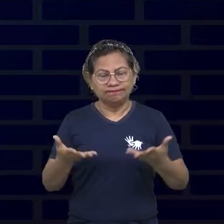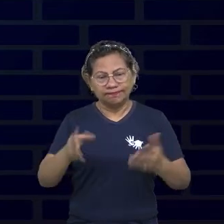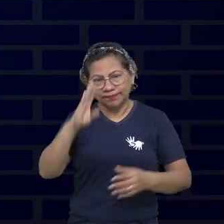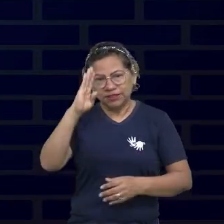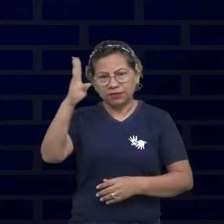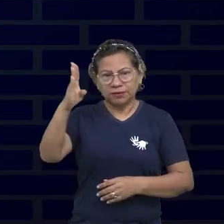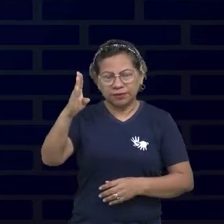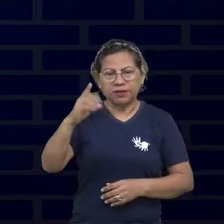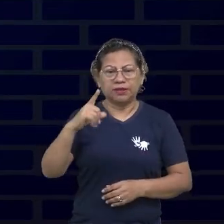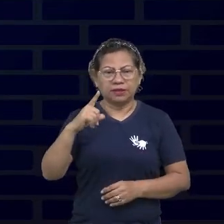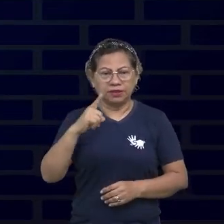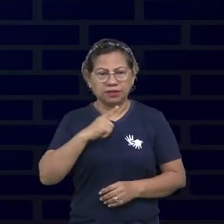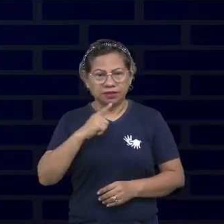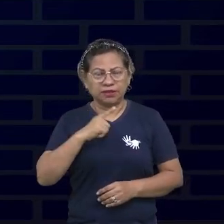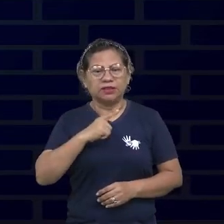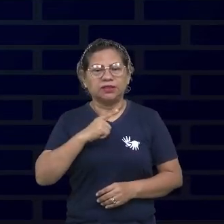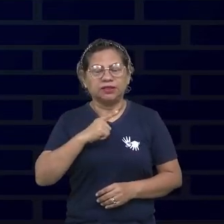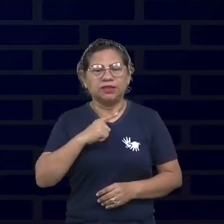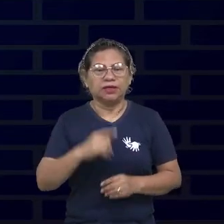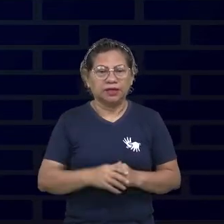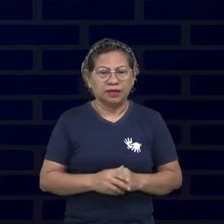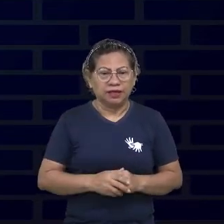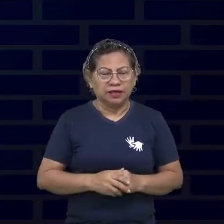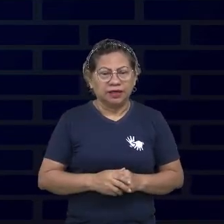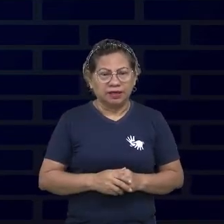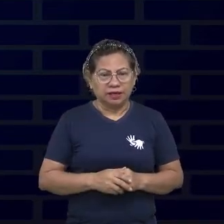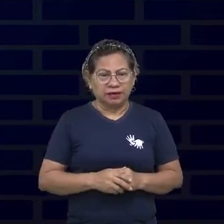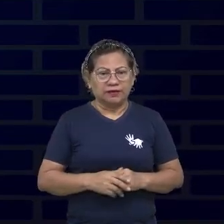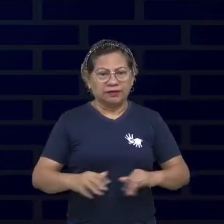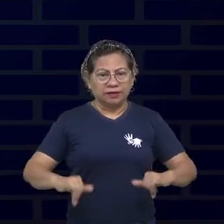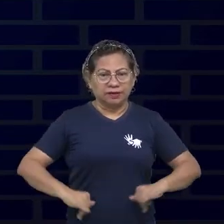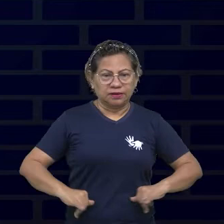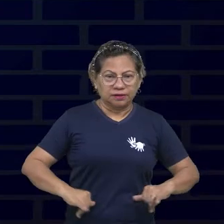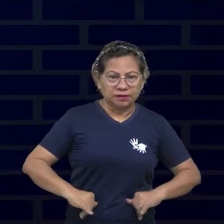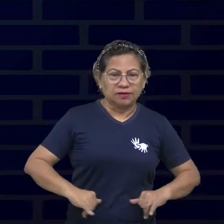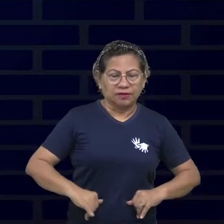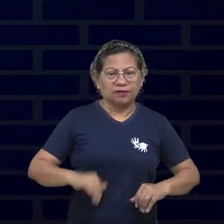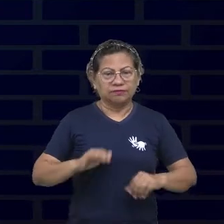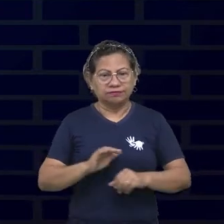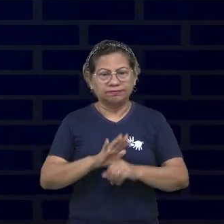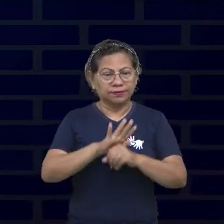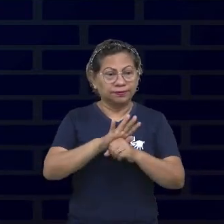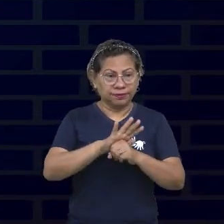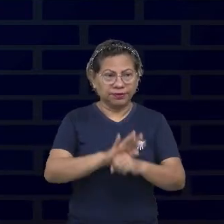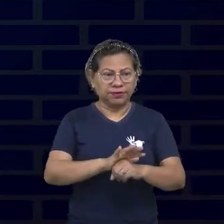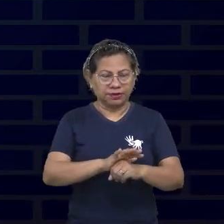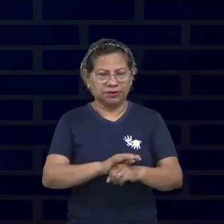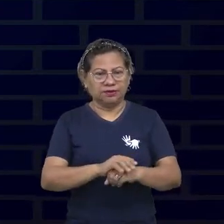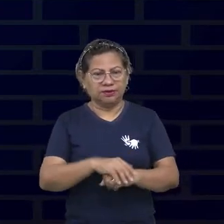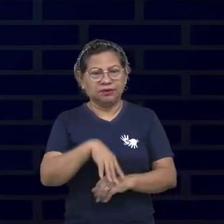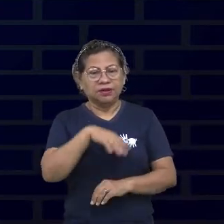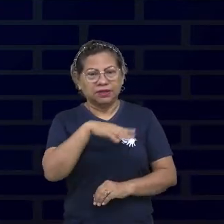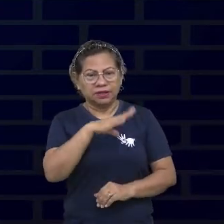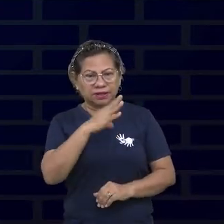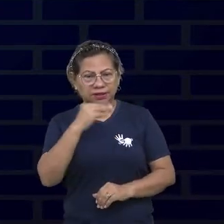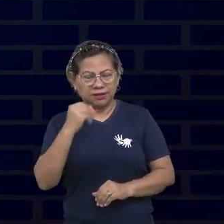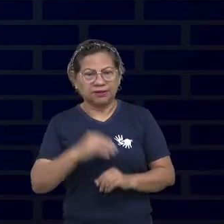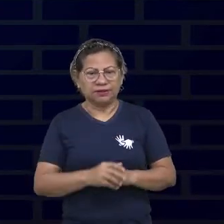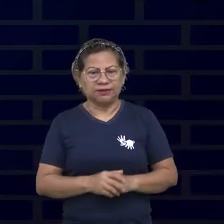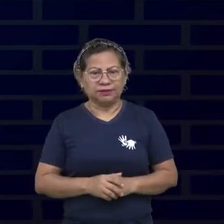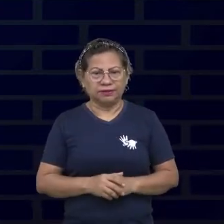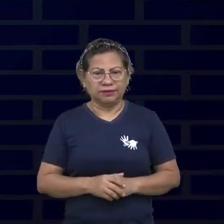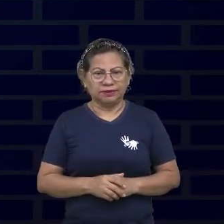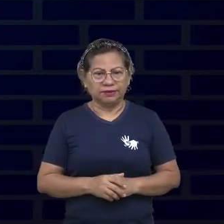são vítimas de crimes. Por isso que eu escolhi essa profissão. No entanto, neste